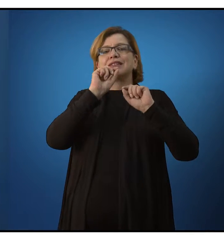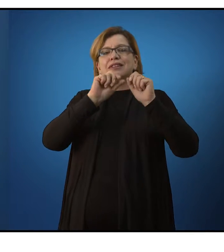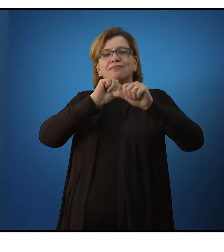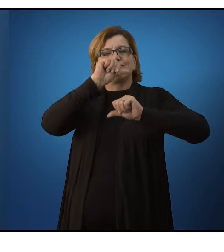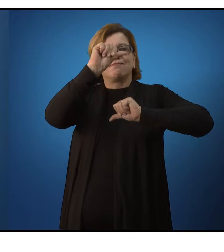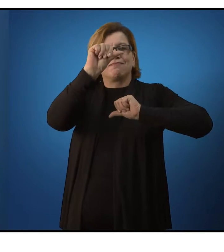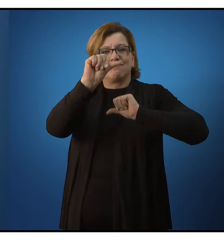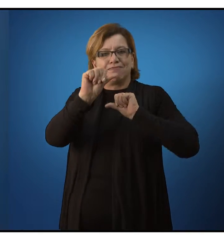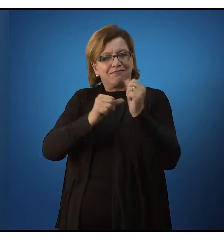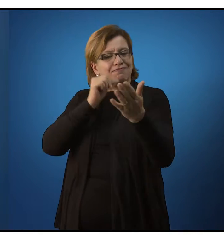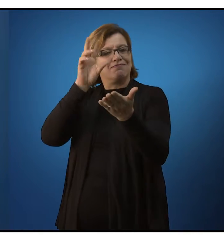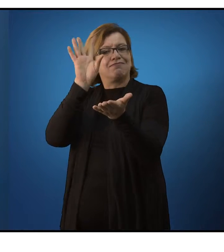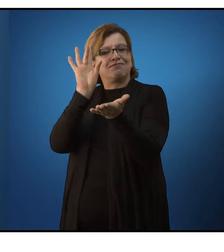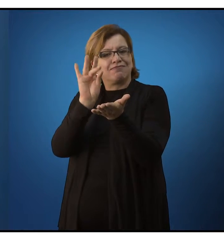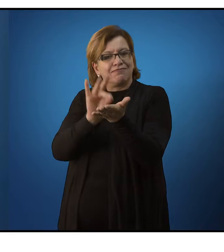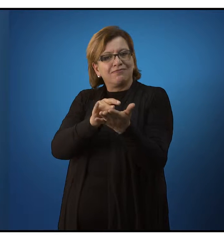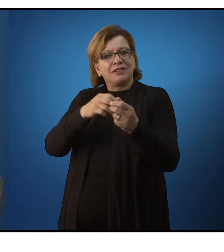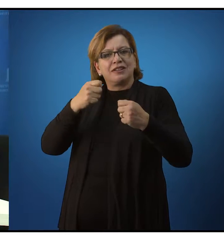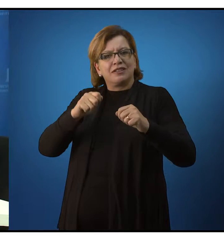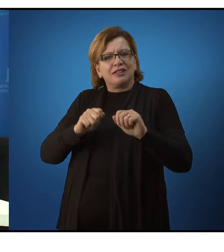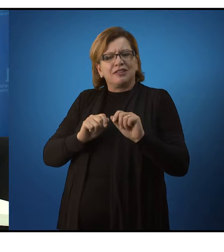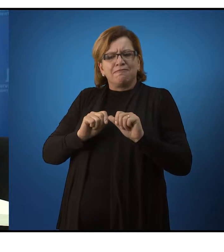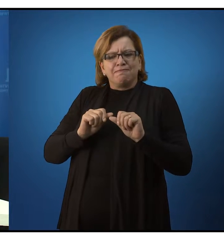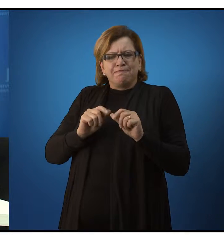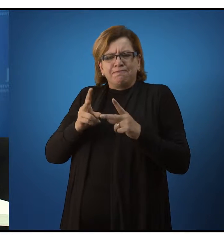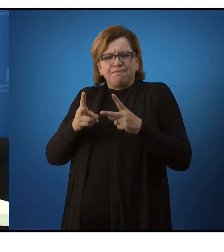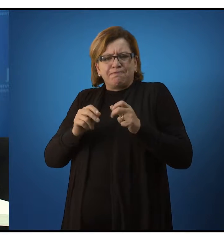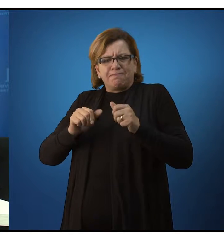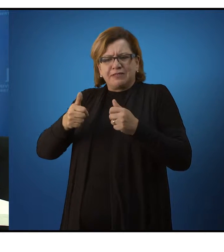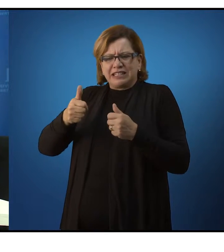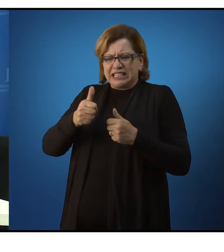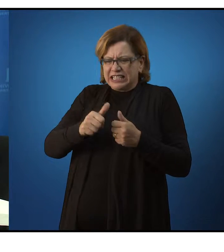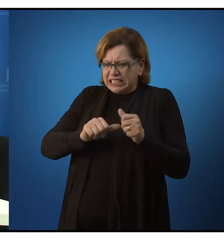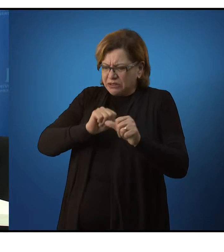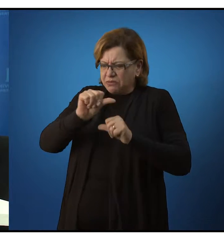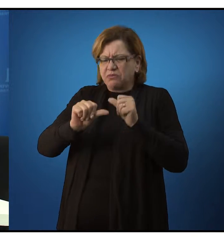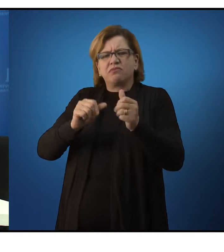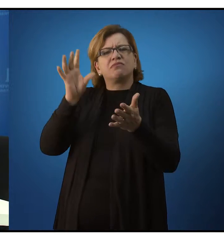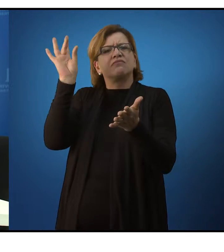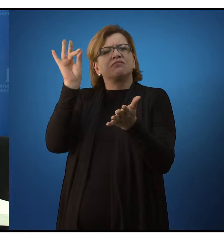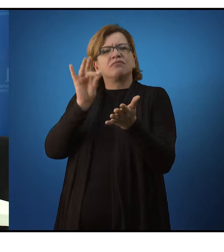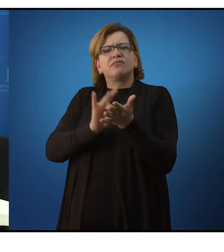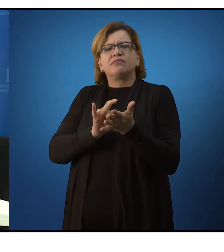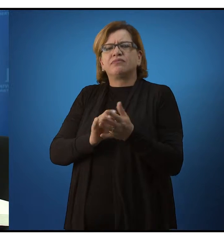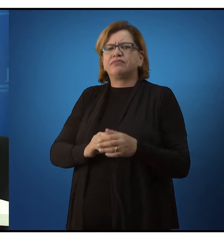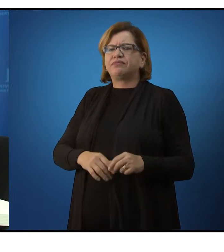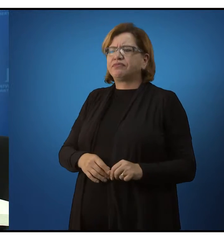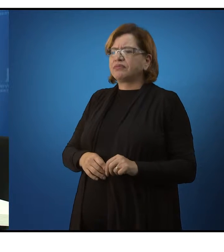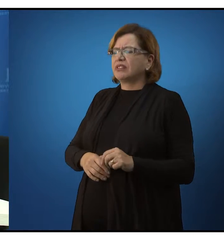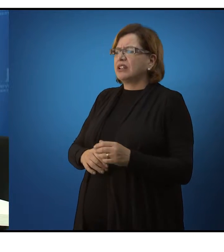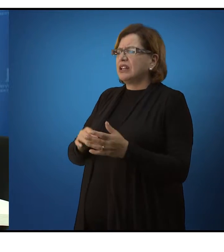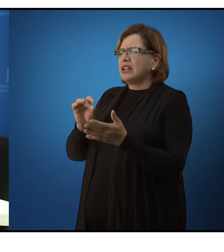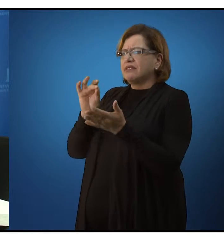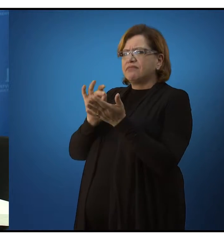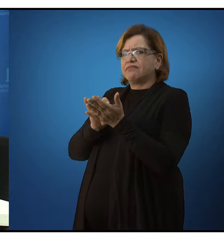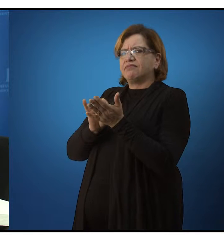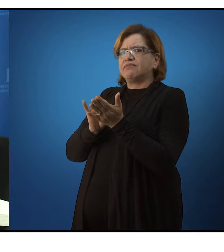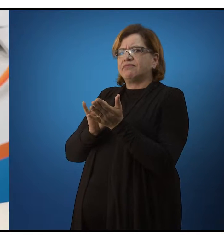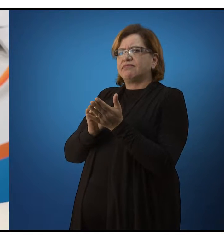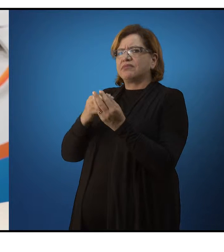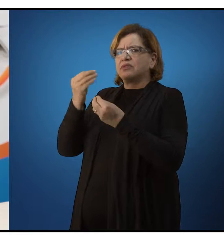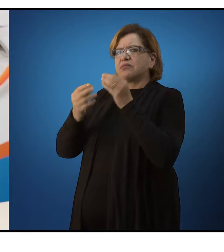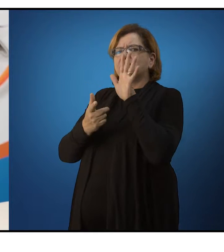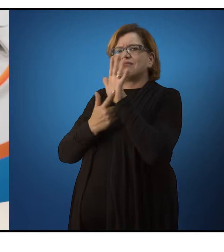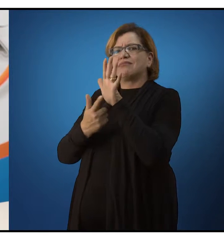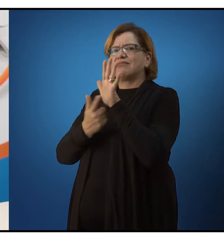transformar essa realidade, ele precisa negar essa realidade. Ou seja, professor, a realidade pela qual se apresenta,